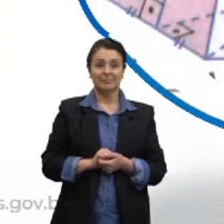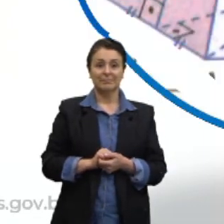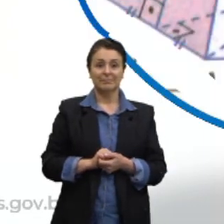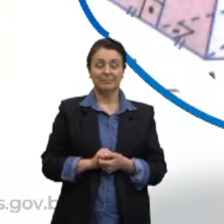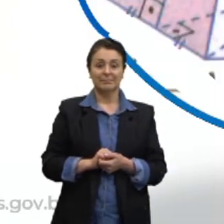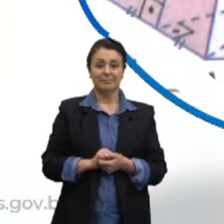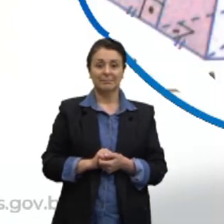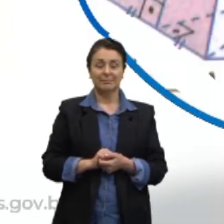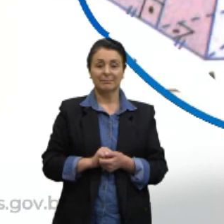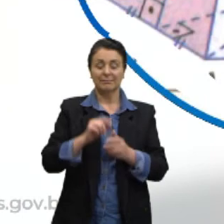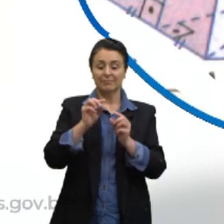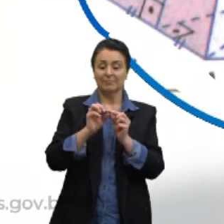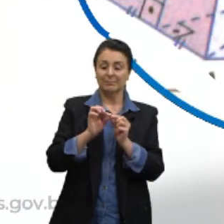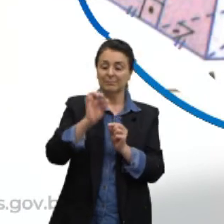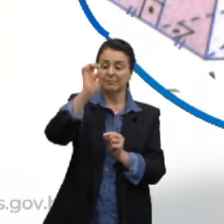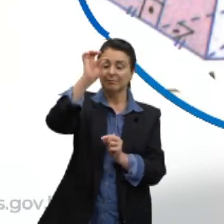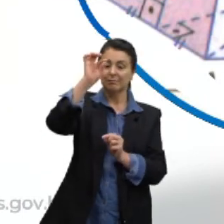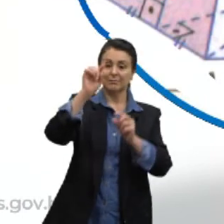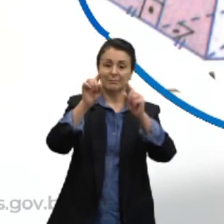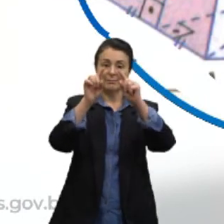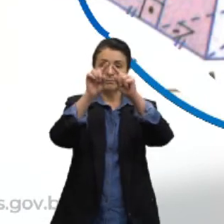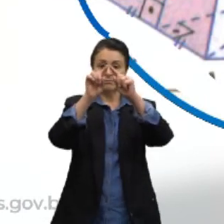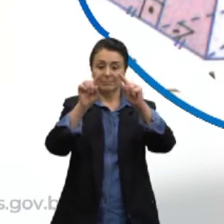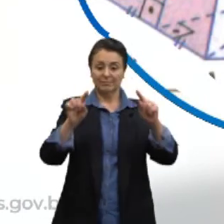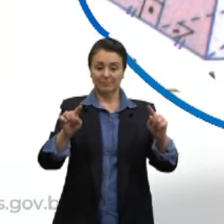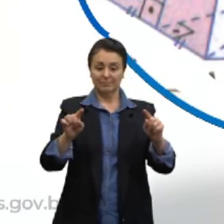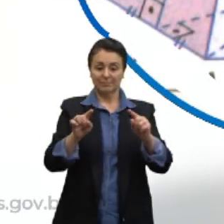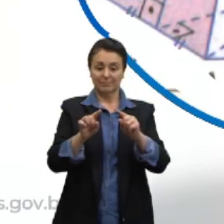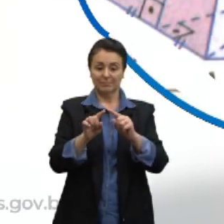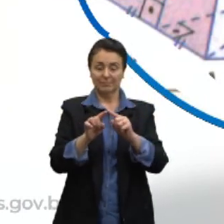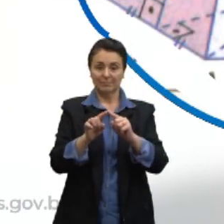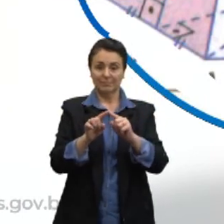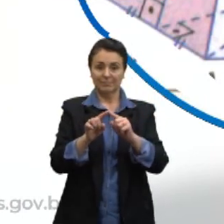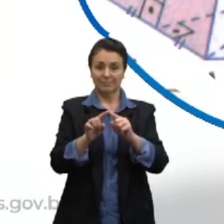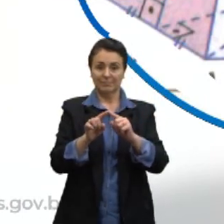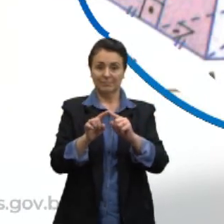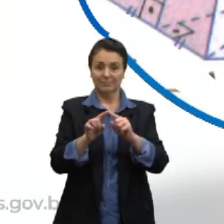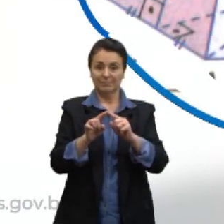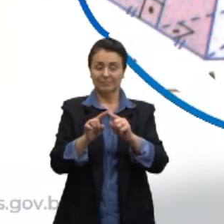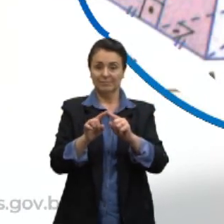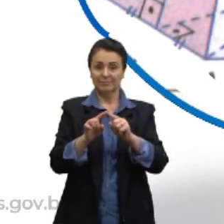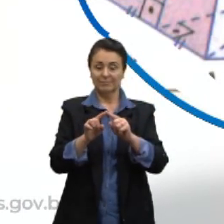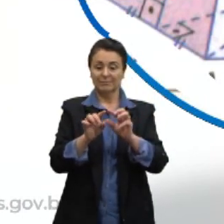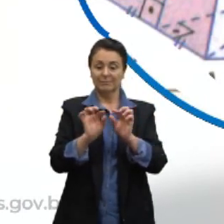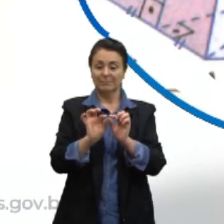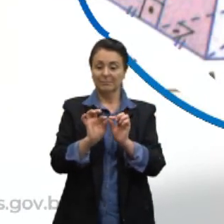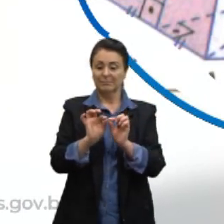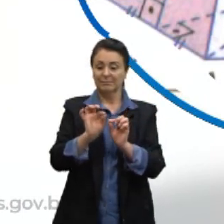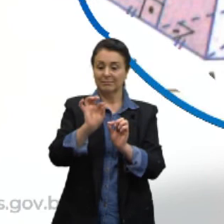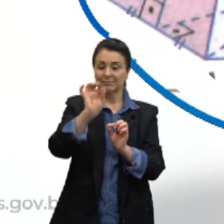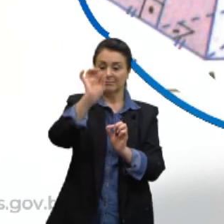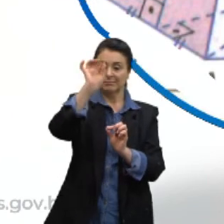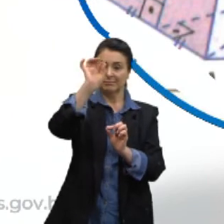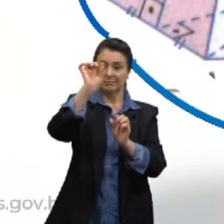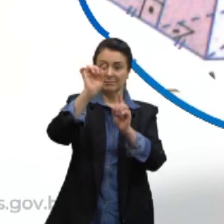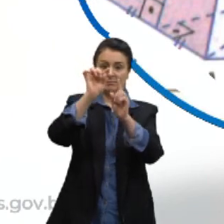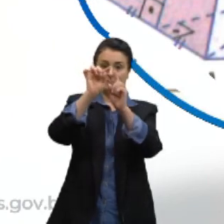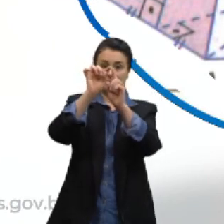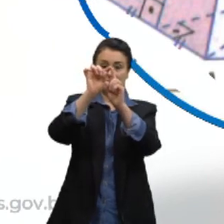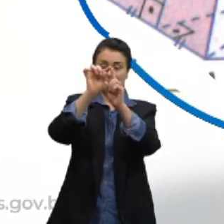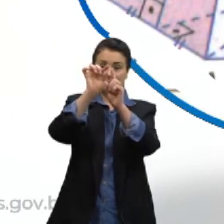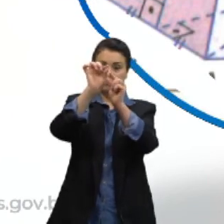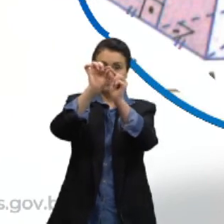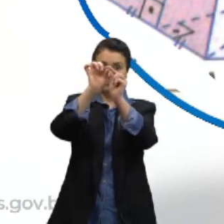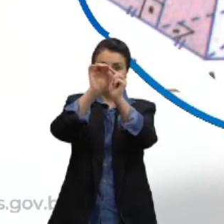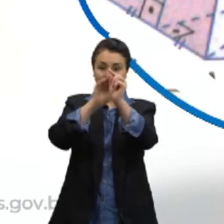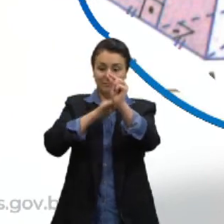E a altura da pirâmide, certo? A altura da pirâmide é esta distância que vai do vértice até o